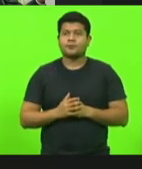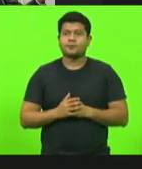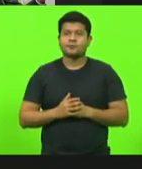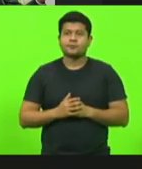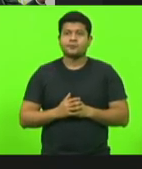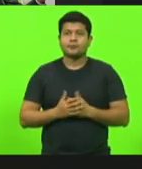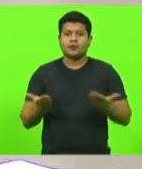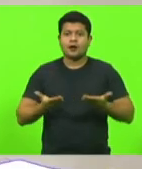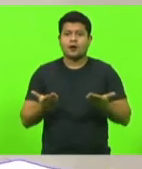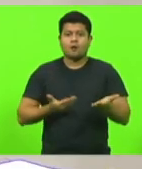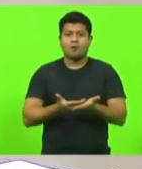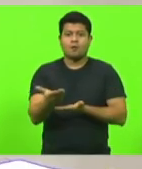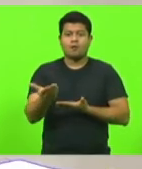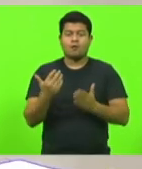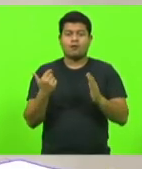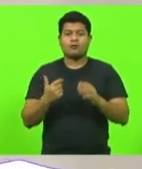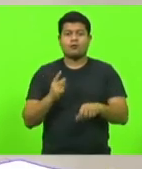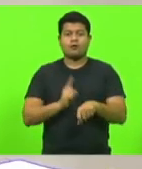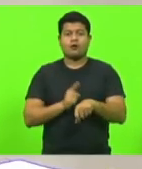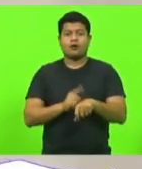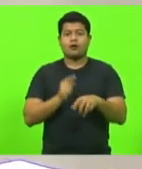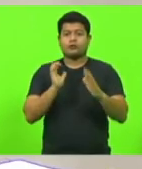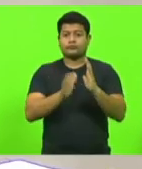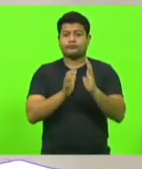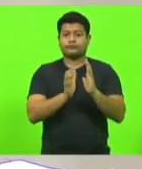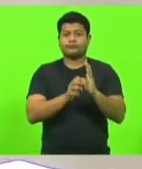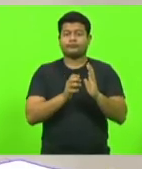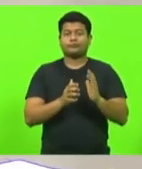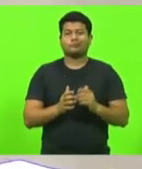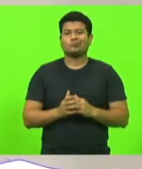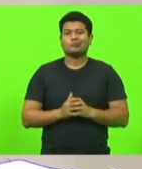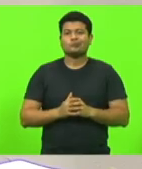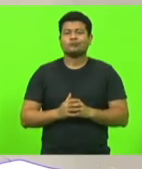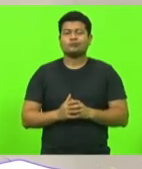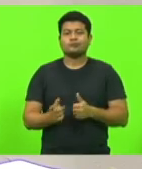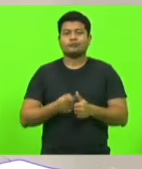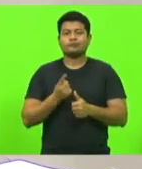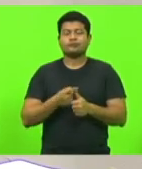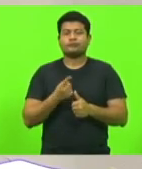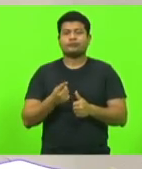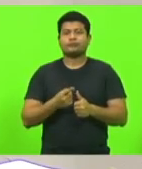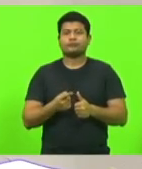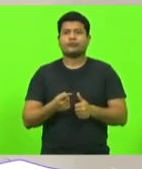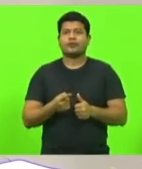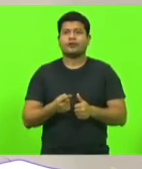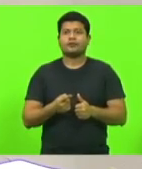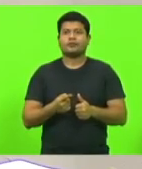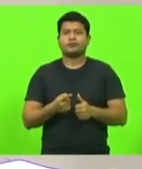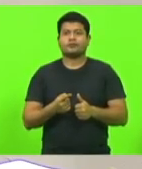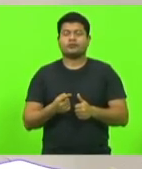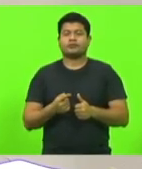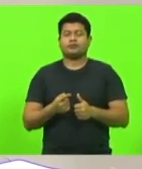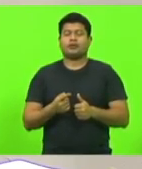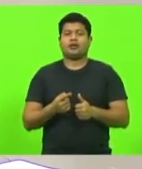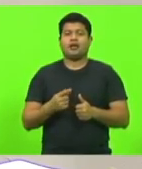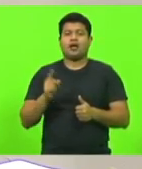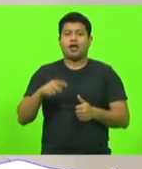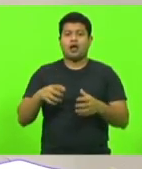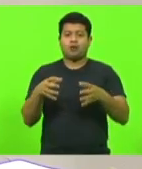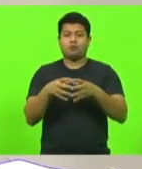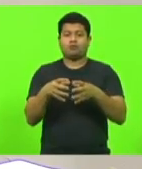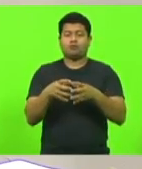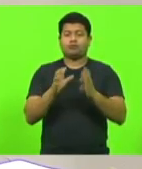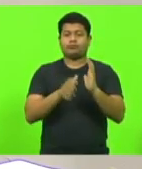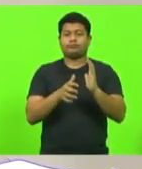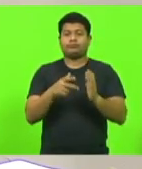Entraremos agora em um horário destinado aos partidos políticos. O primeiro partido do dia, o bloco do Partido dos